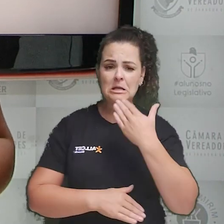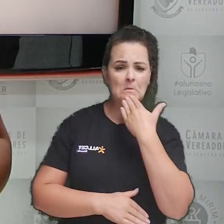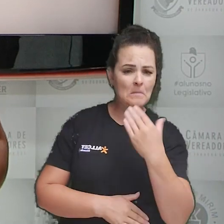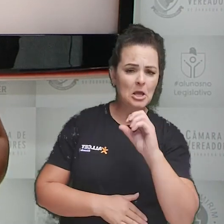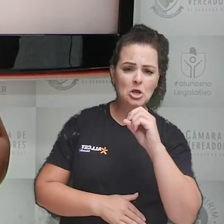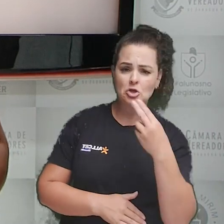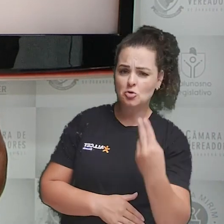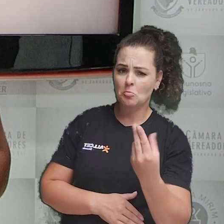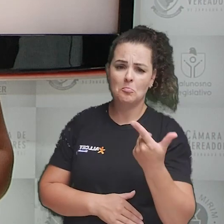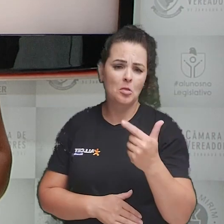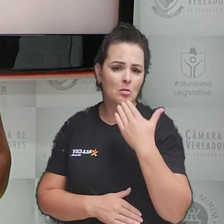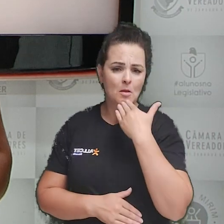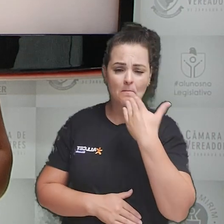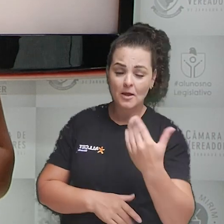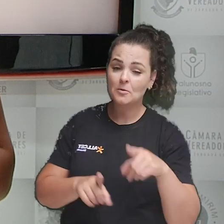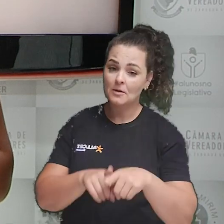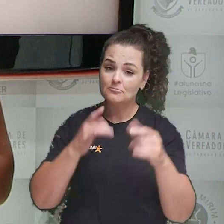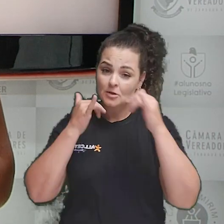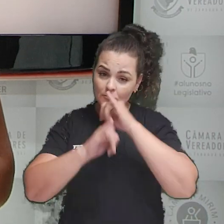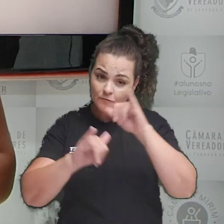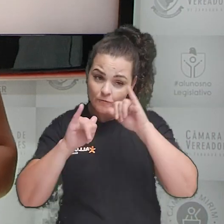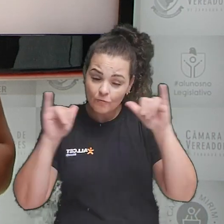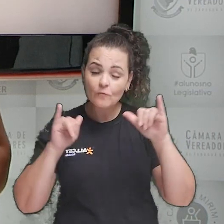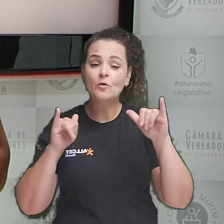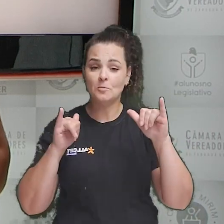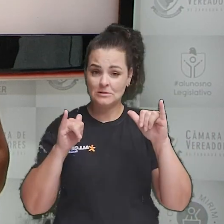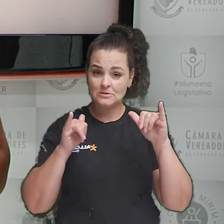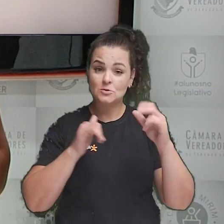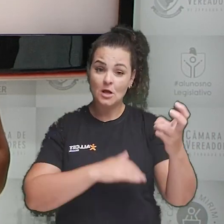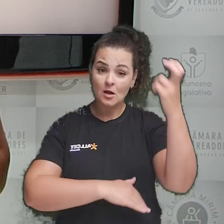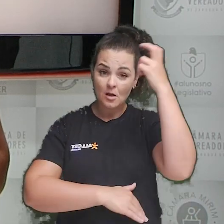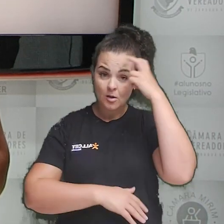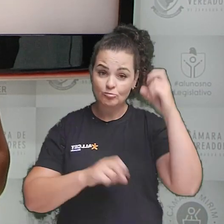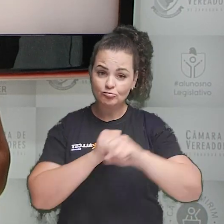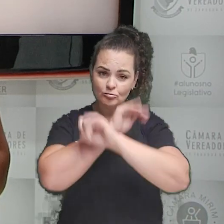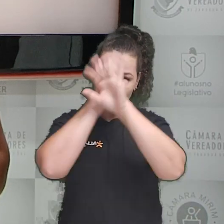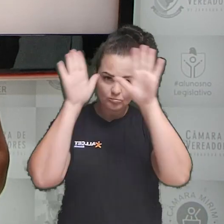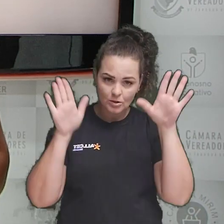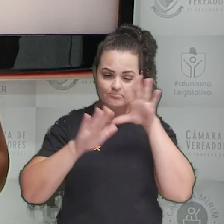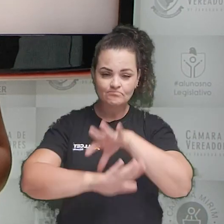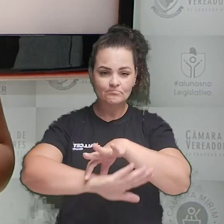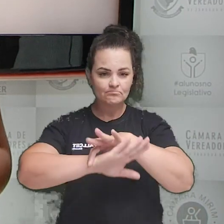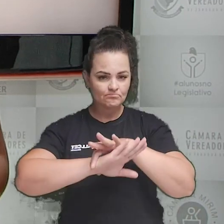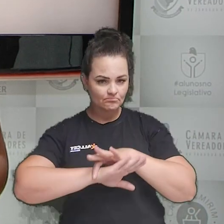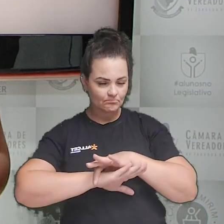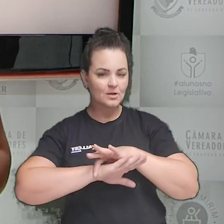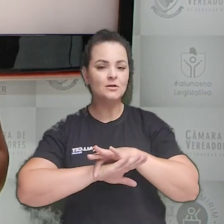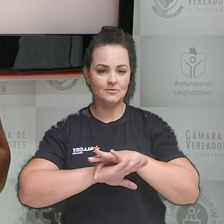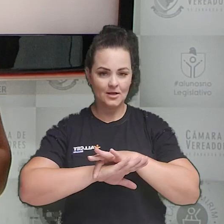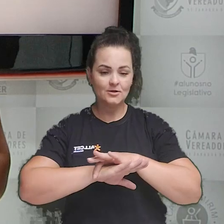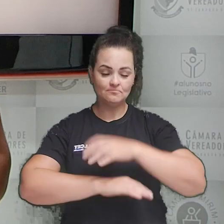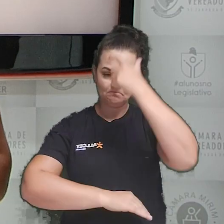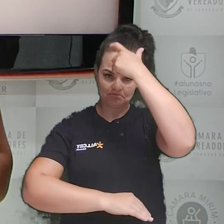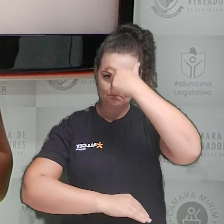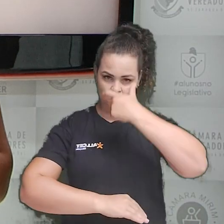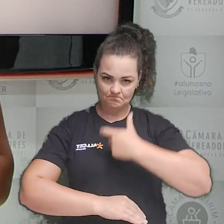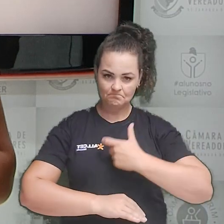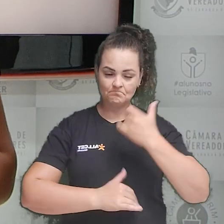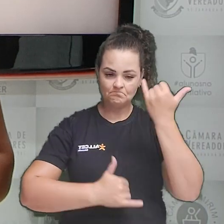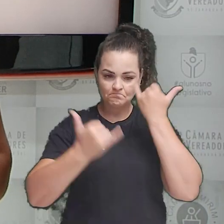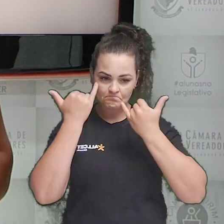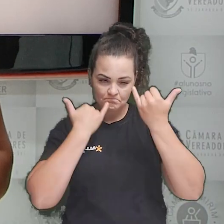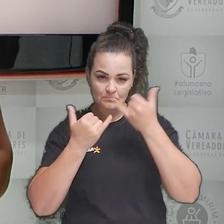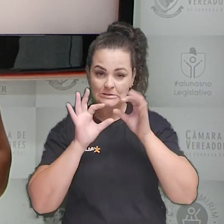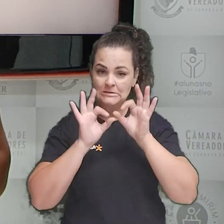independentemente de solicitação, fomento ao desenvolvimento da cultura de transparência, garantia da integridade e